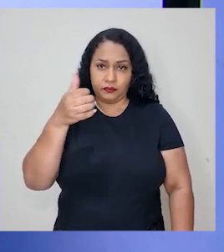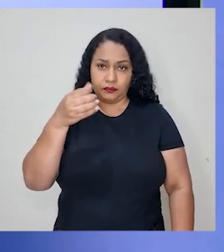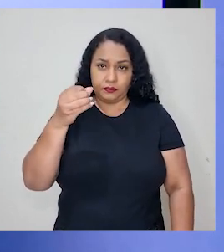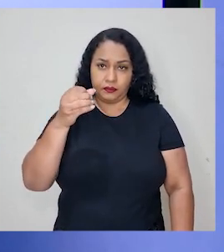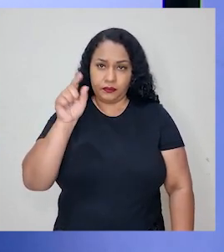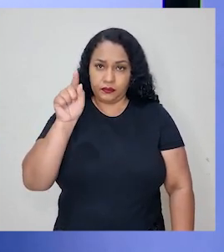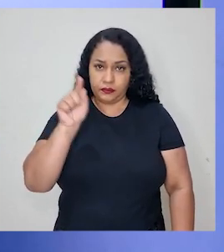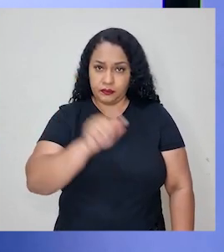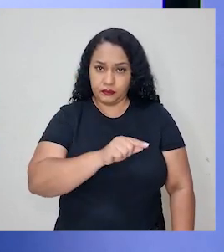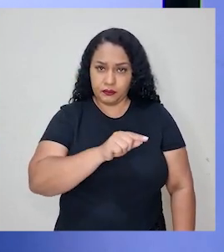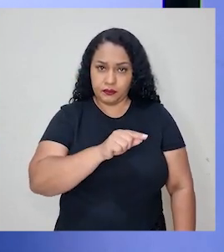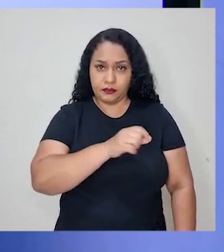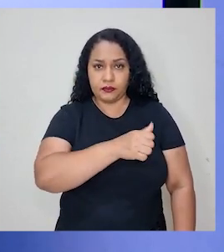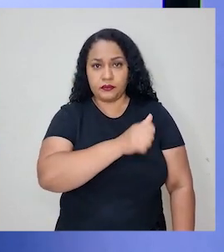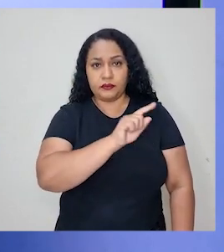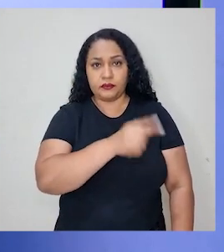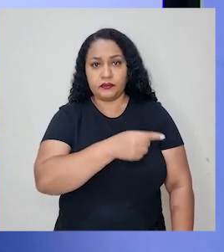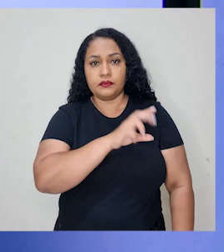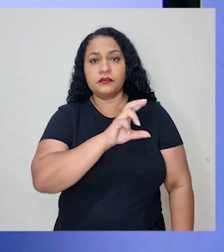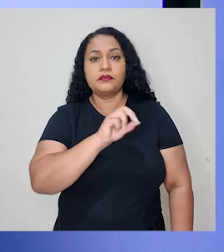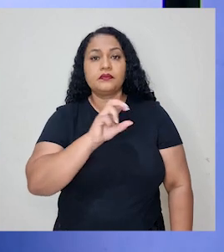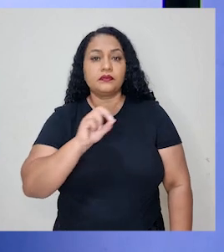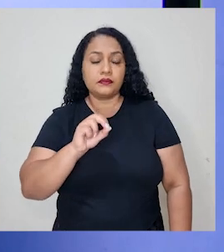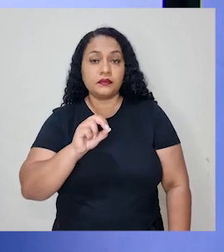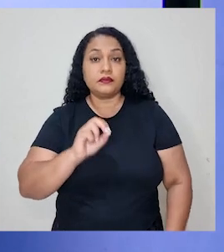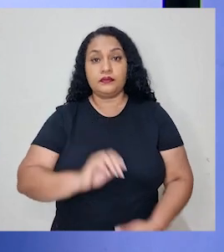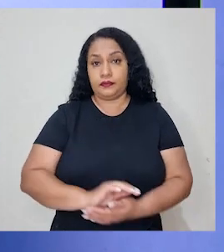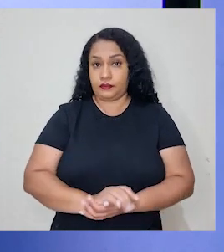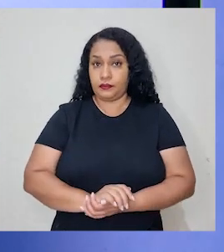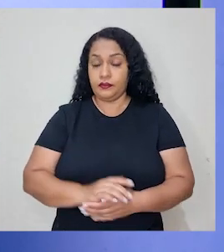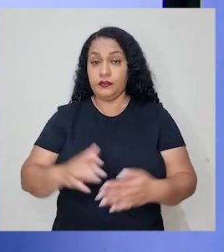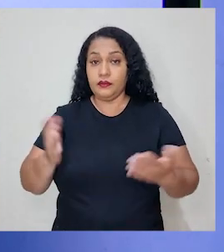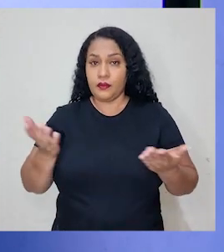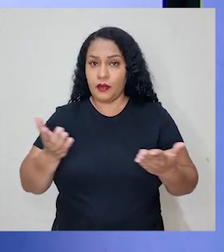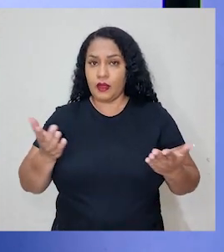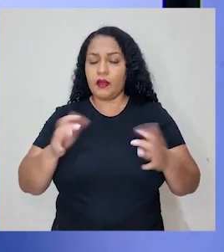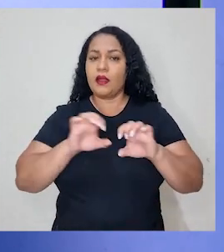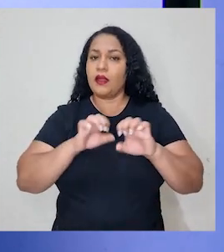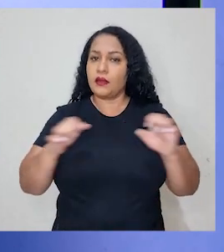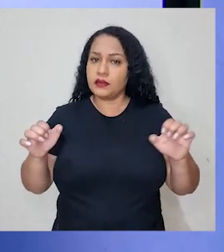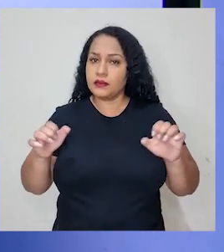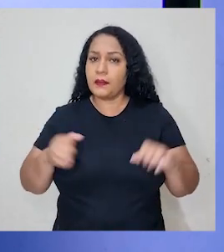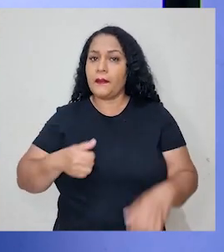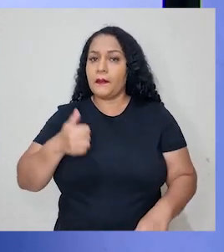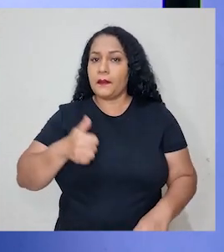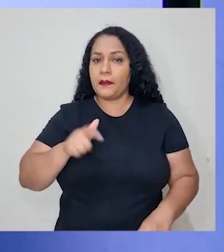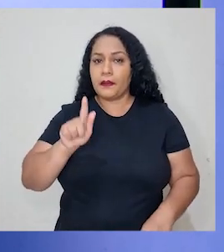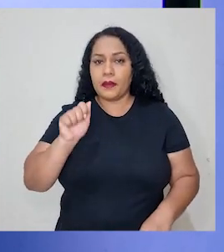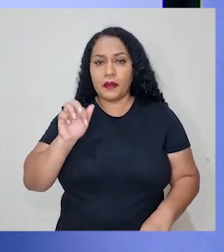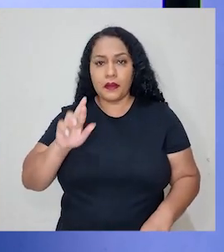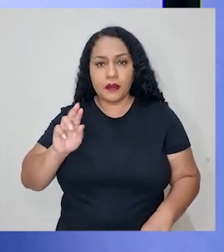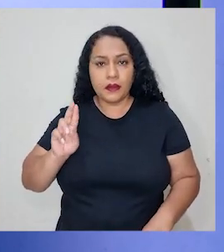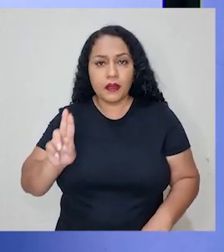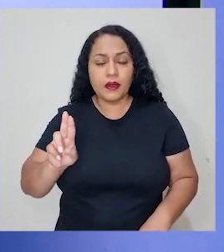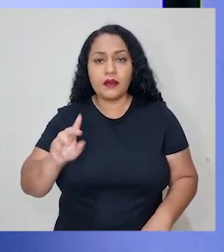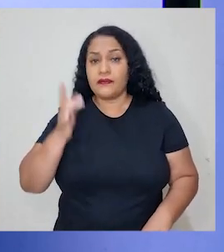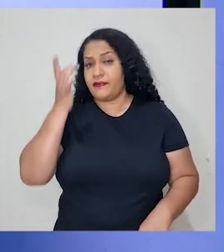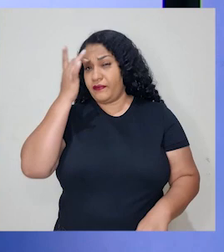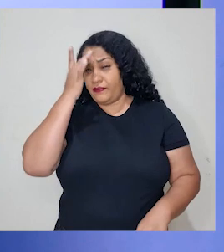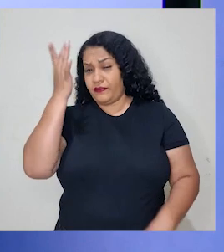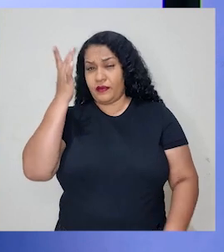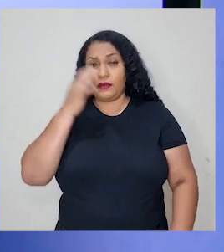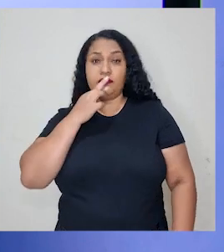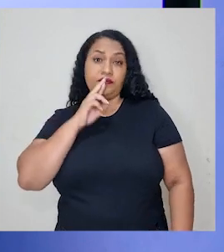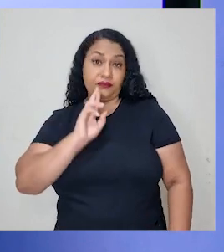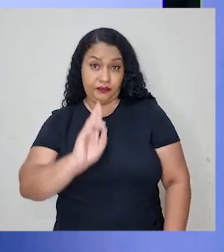1.500, que está aqui. Agora, uma equaçãozinha de primeiro grau, que é muito fácil de responder.